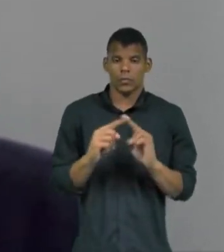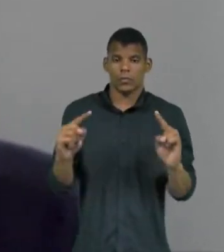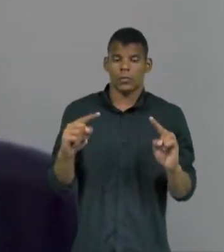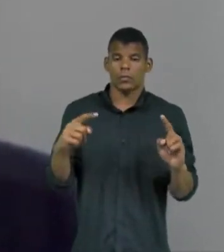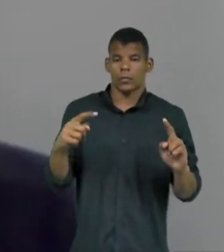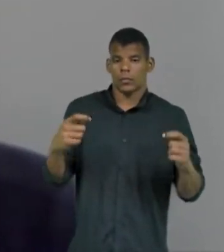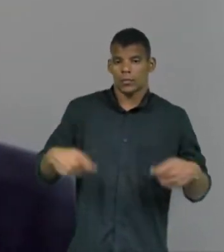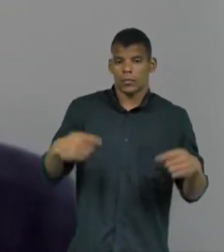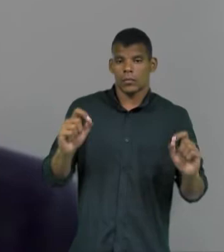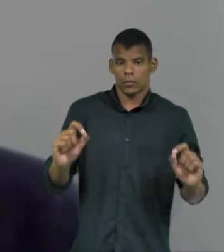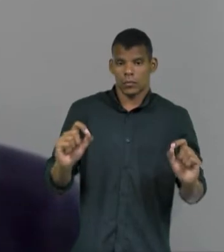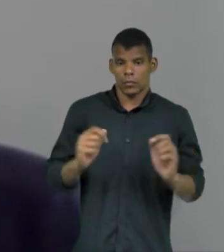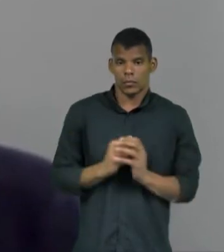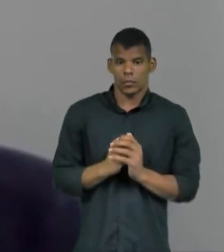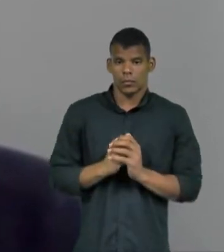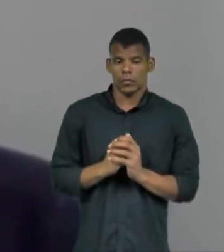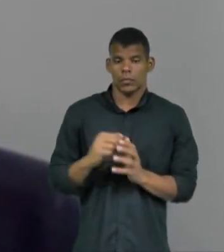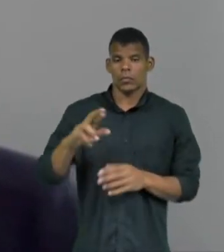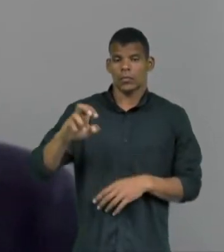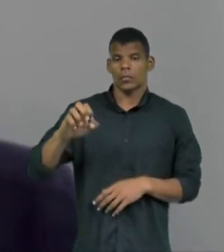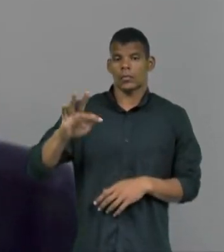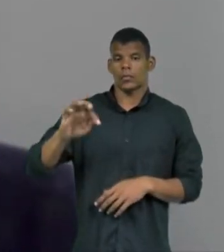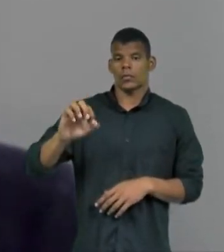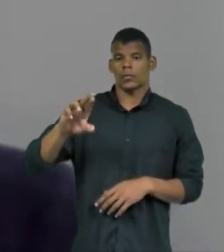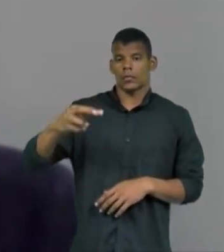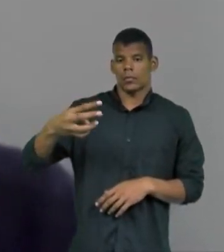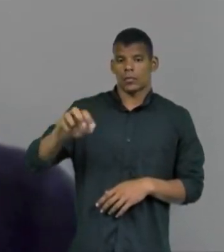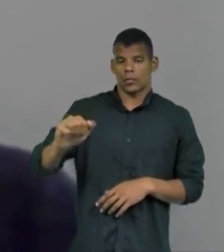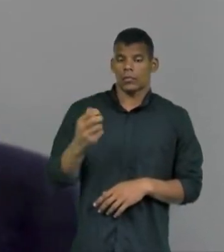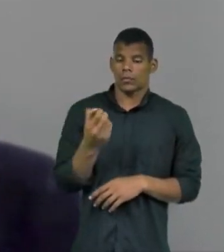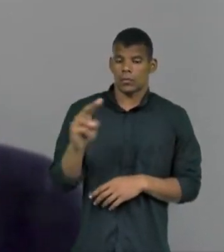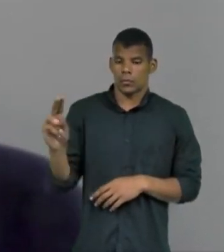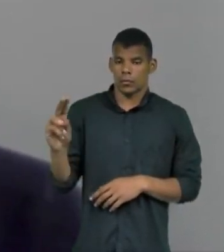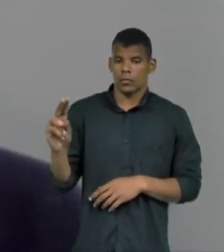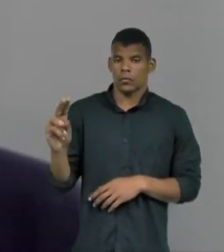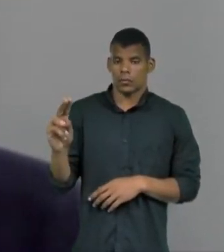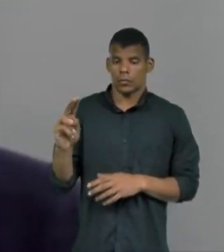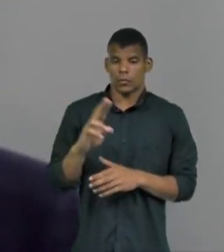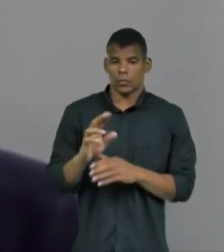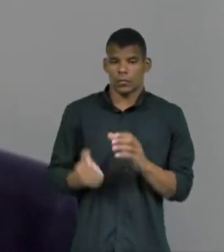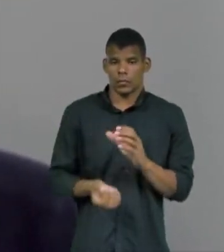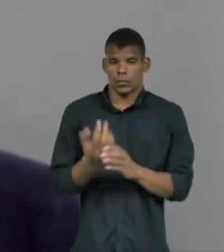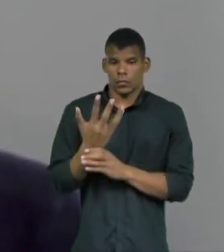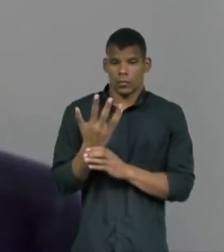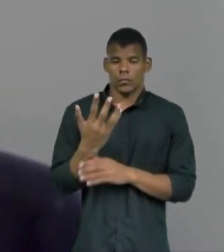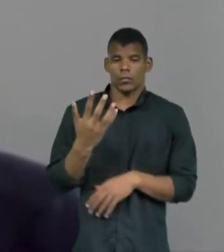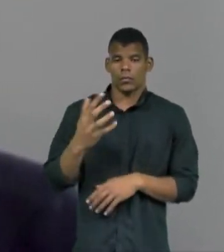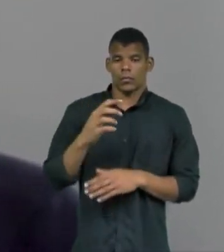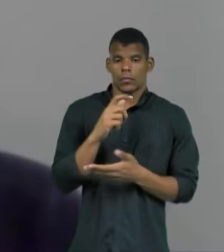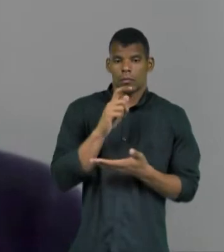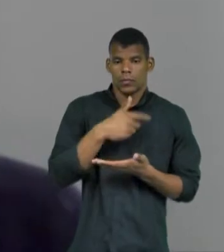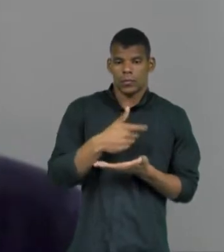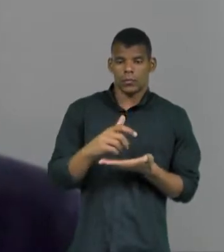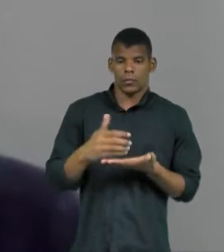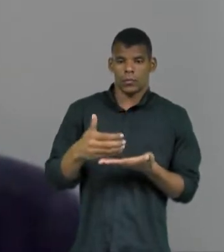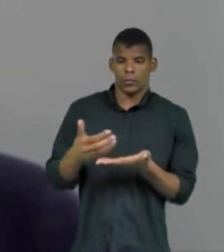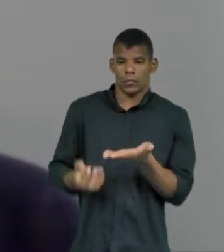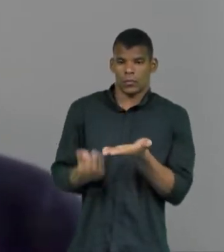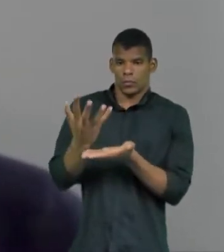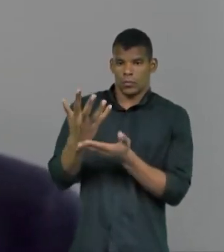passar por uma reforma tributária ou, especificamente, criar esse imposto específico, mas,